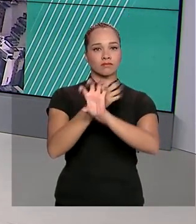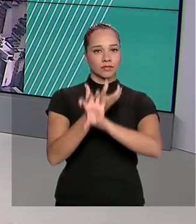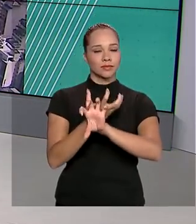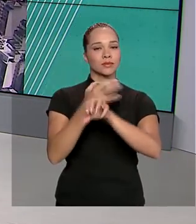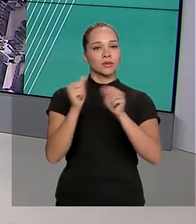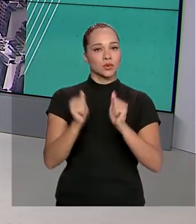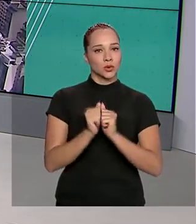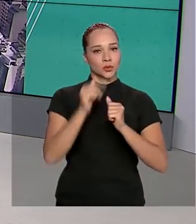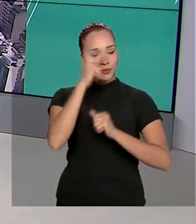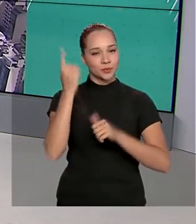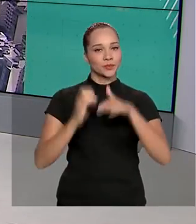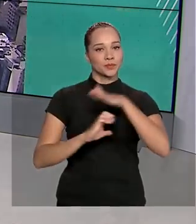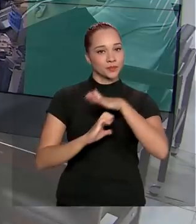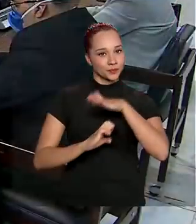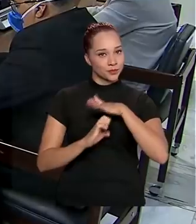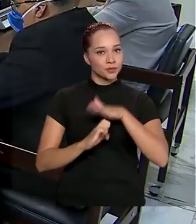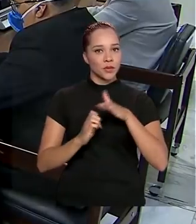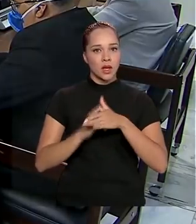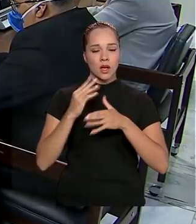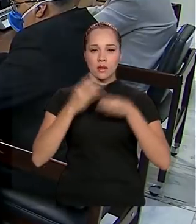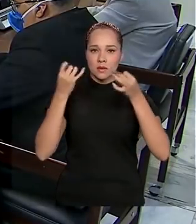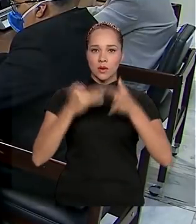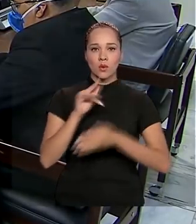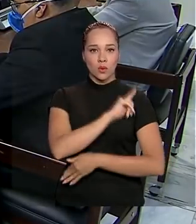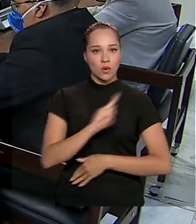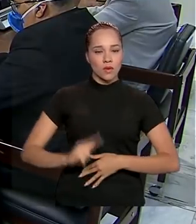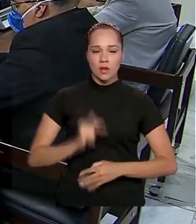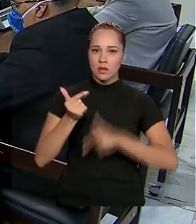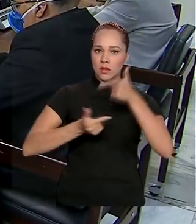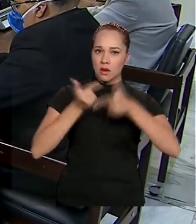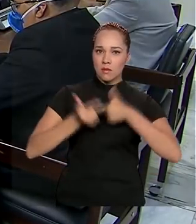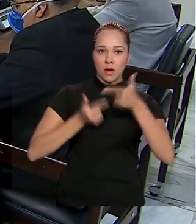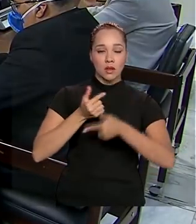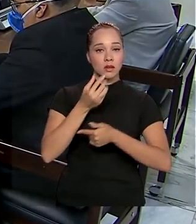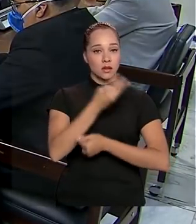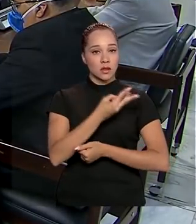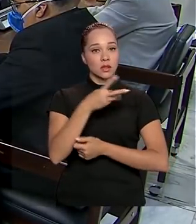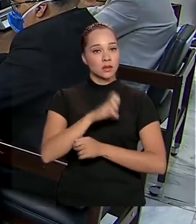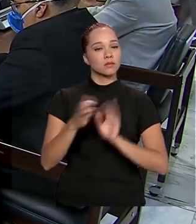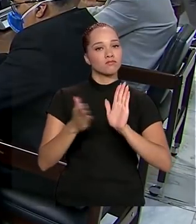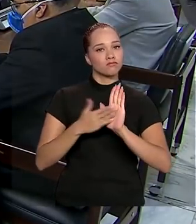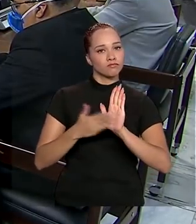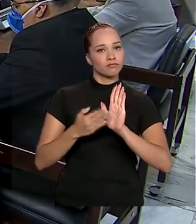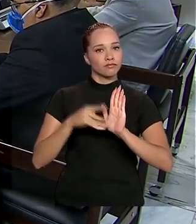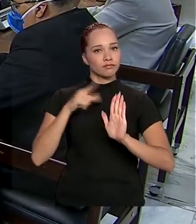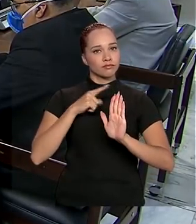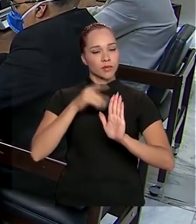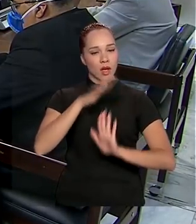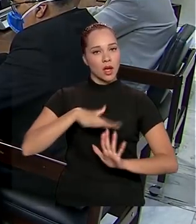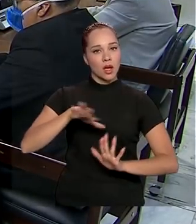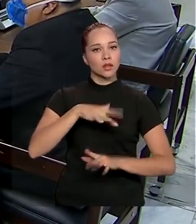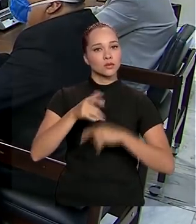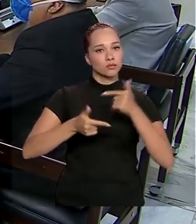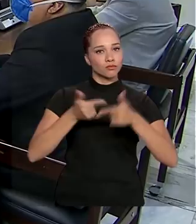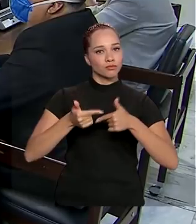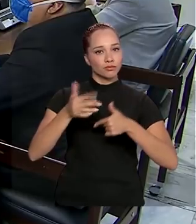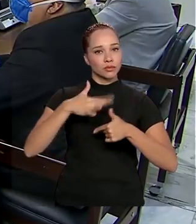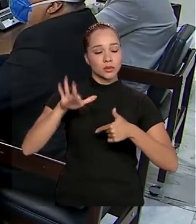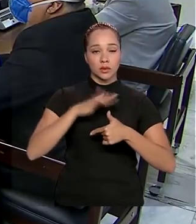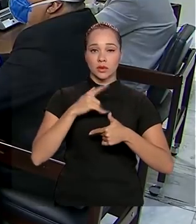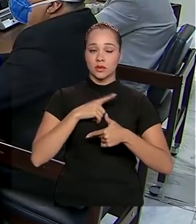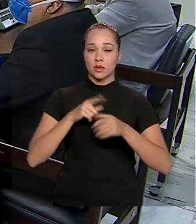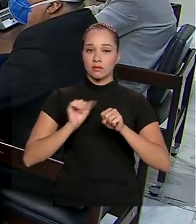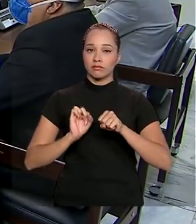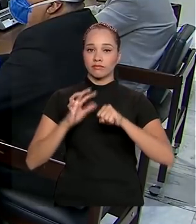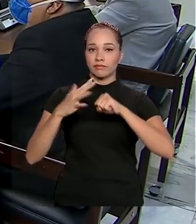empresários. O presidente afirmou que o governo trabalha em 35 propostas para atender o setor produtivo durante a pandemia